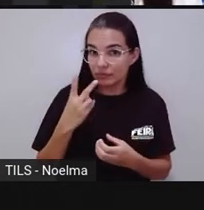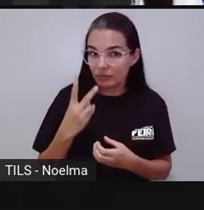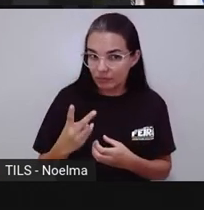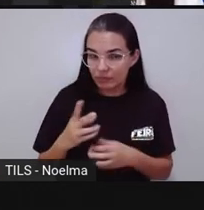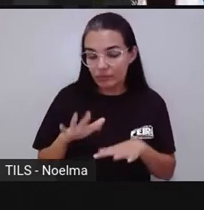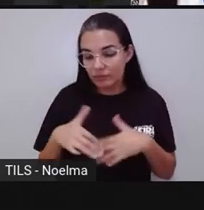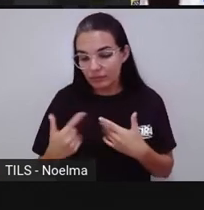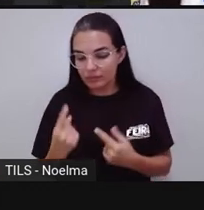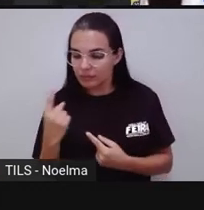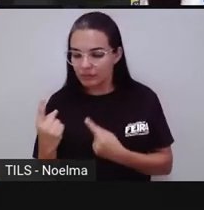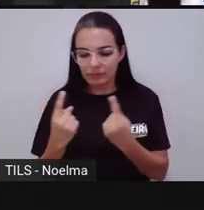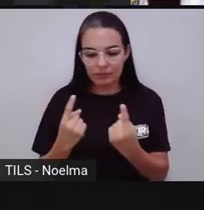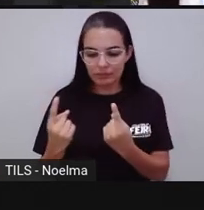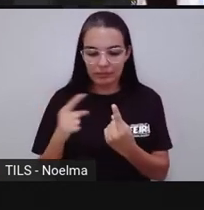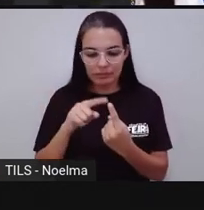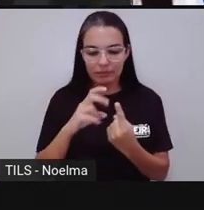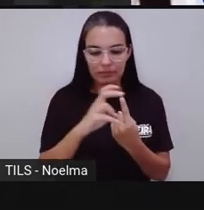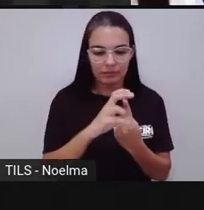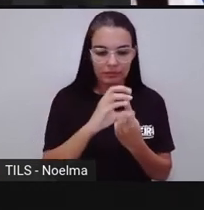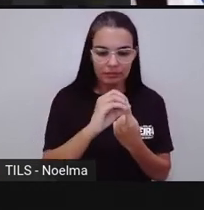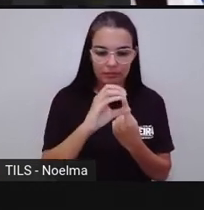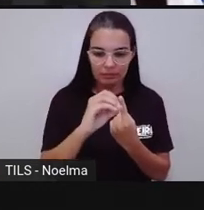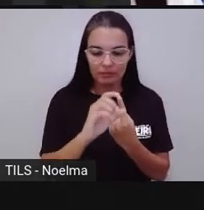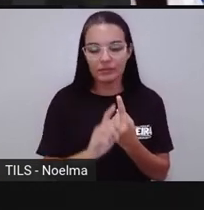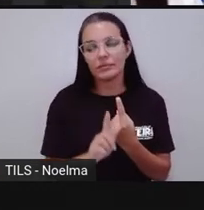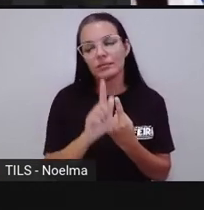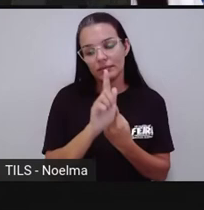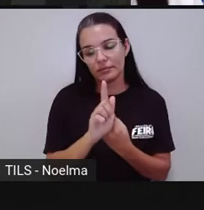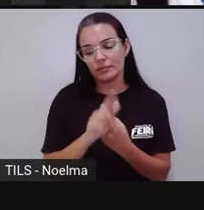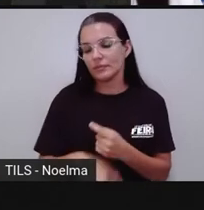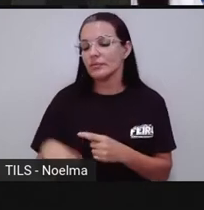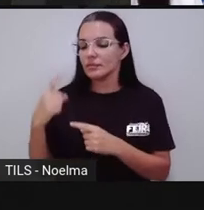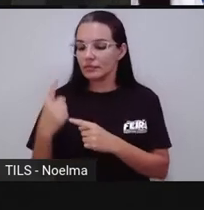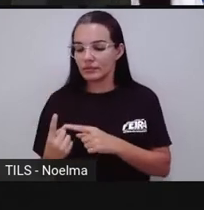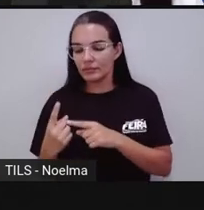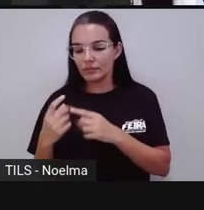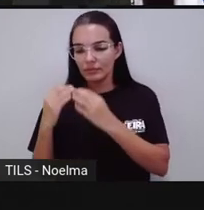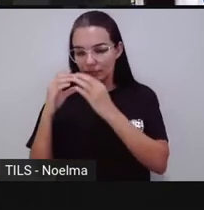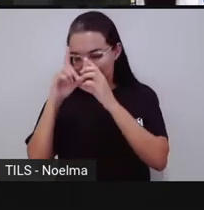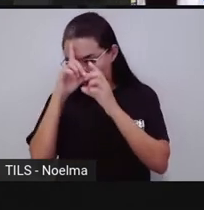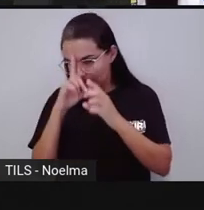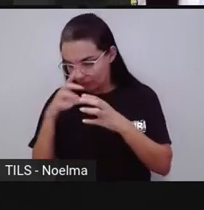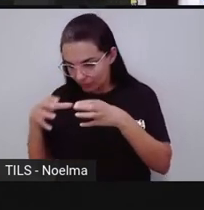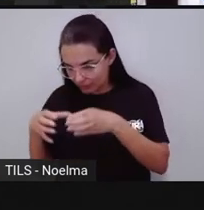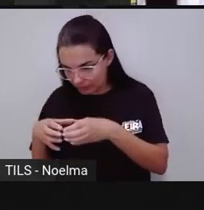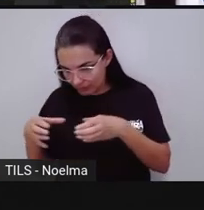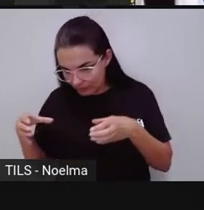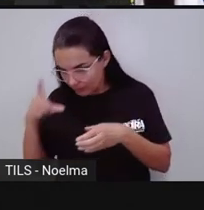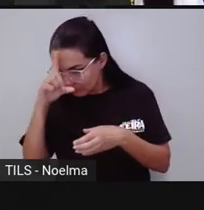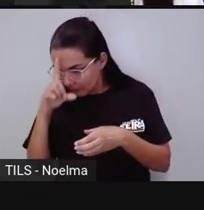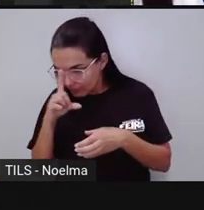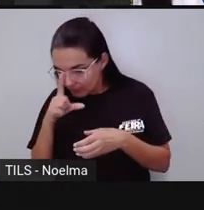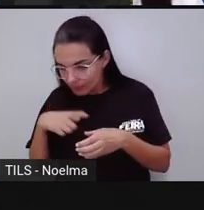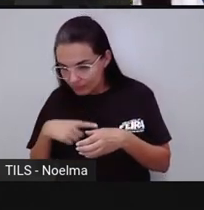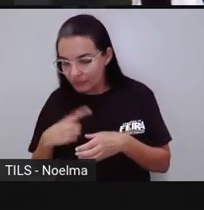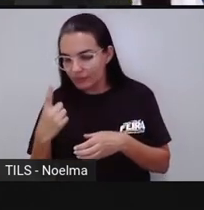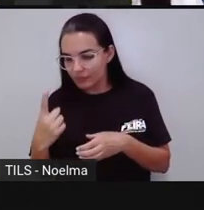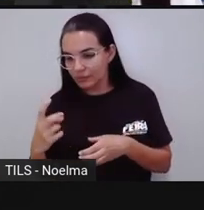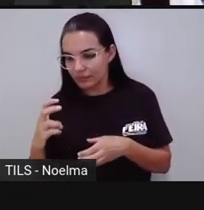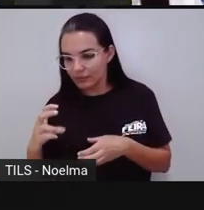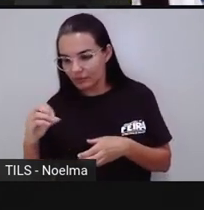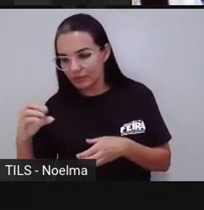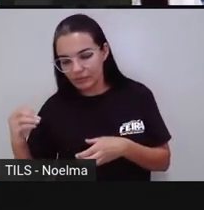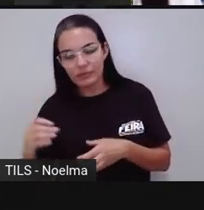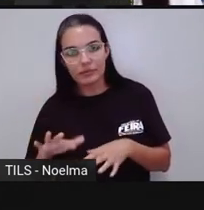de 500 gramas. Se eu tenho quatro maçãs, eu tenho mil dividido por quatro. Então, cada maçã tem a massa